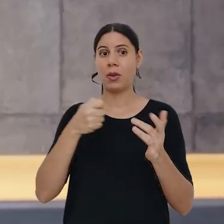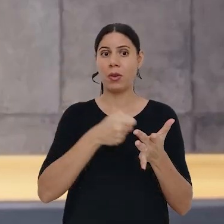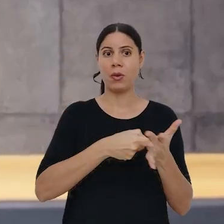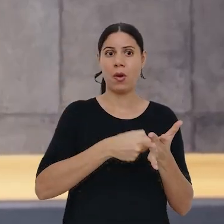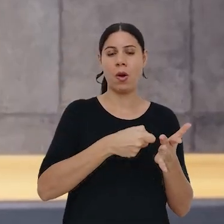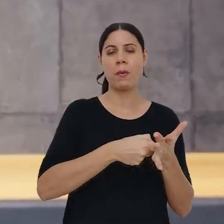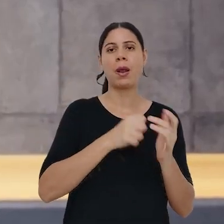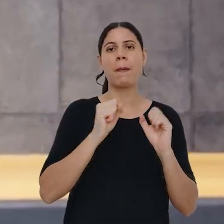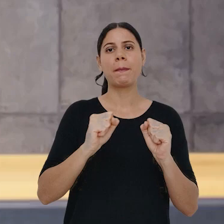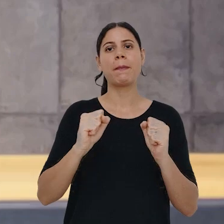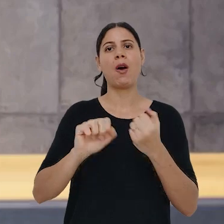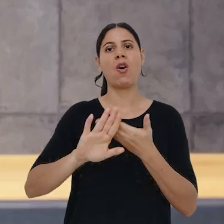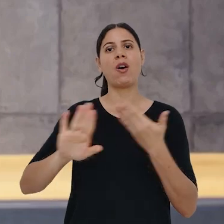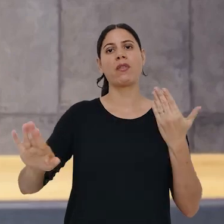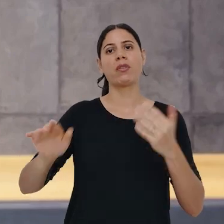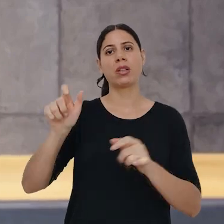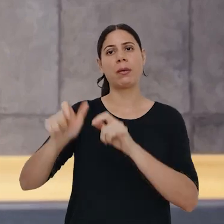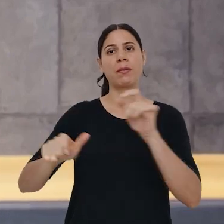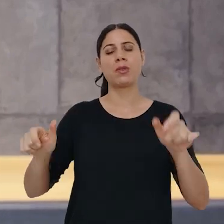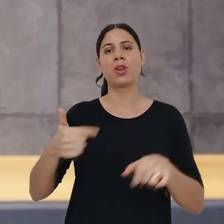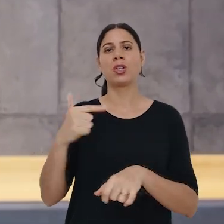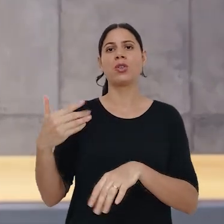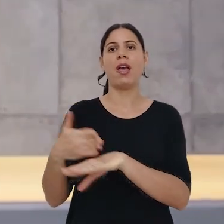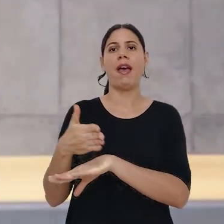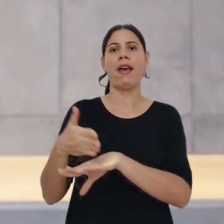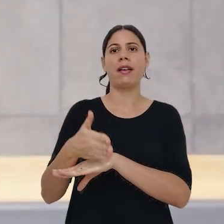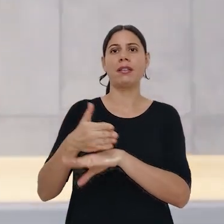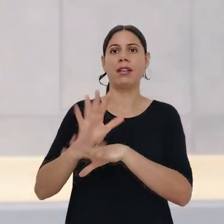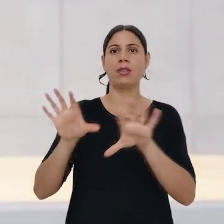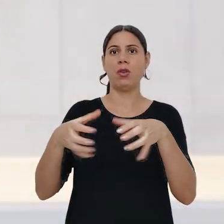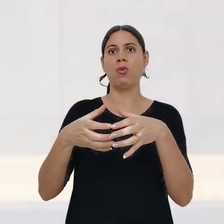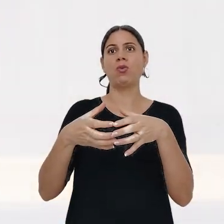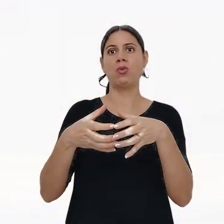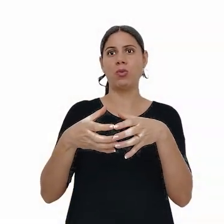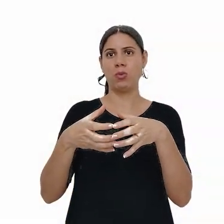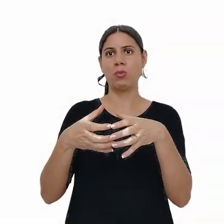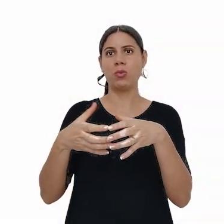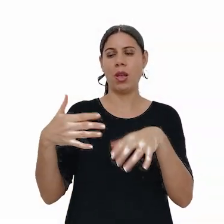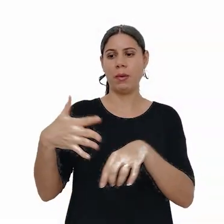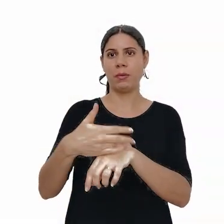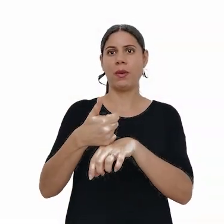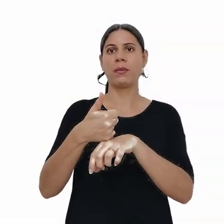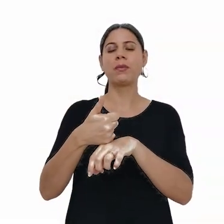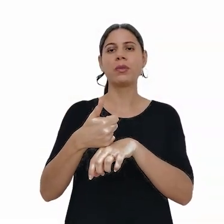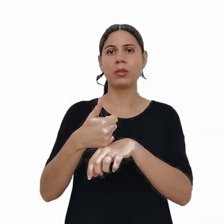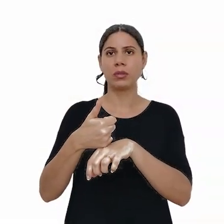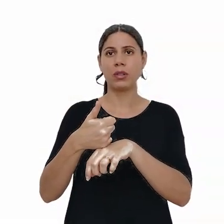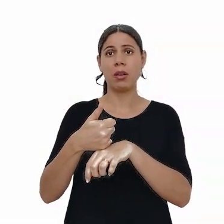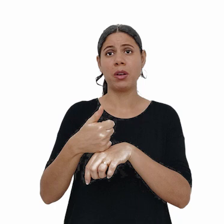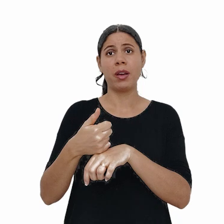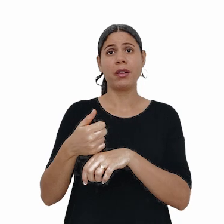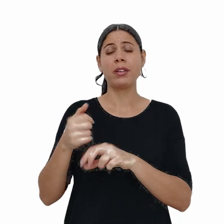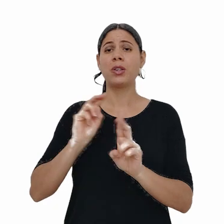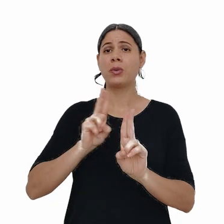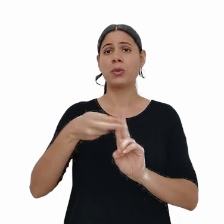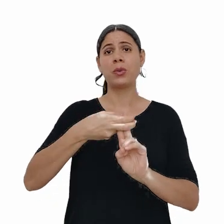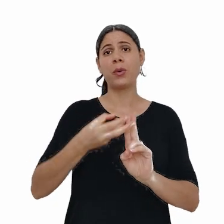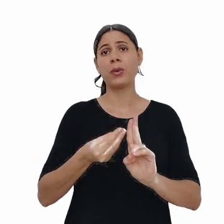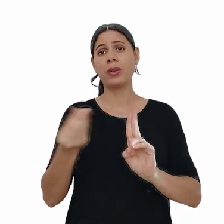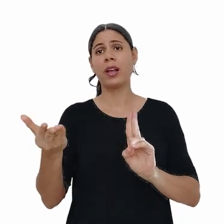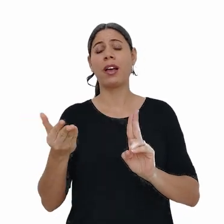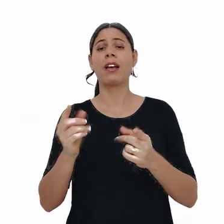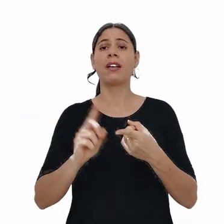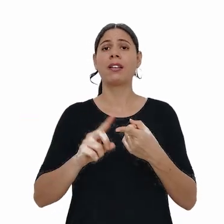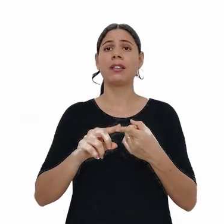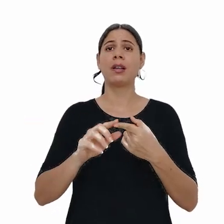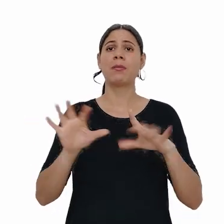a exigência pode afastar candidatos que não têm acesso a equipes como essas, não disponibilizadas pelo sistema público de saúde